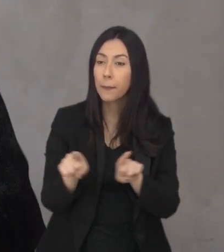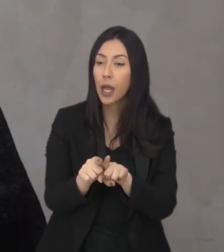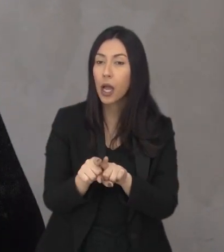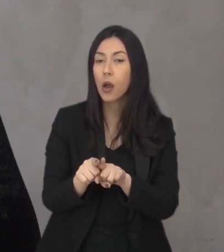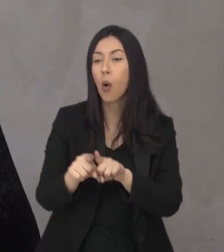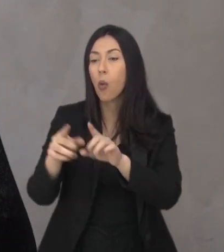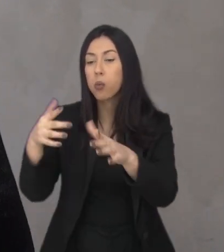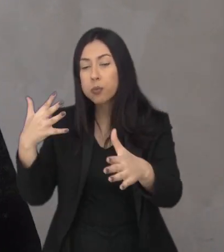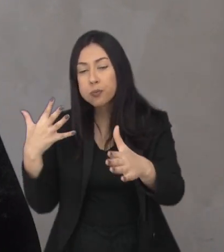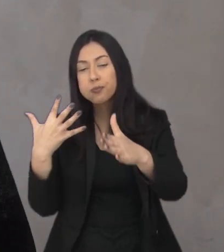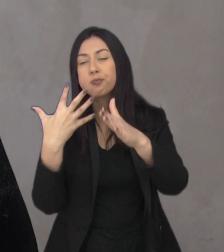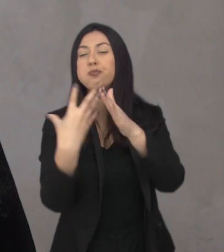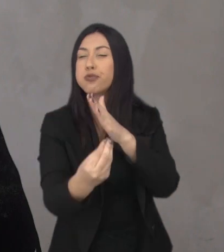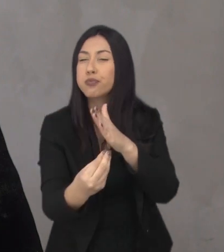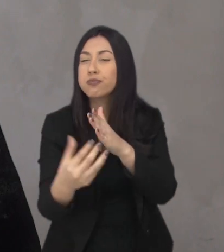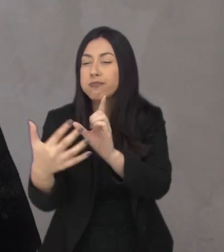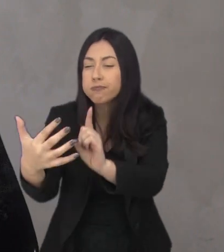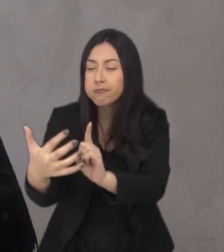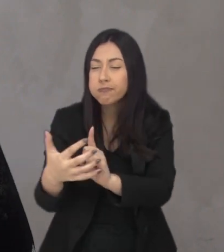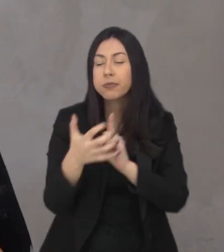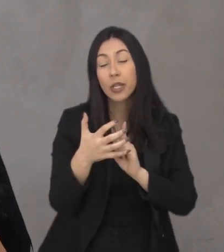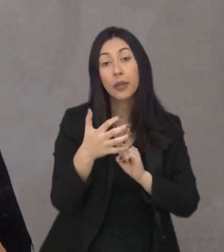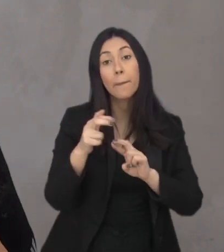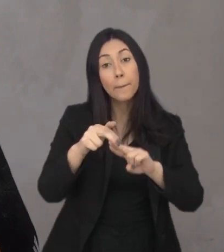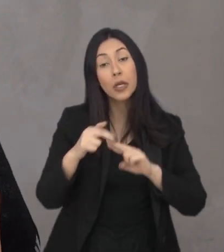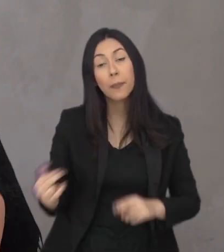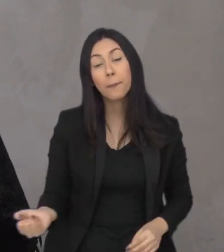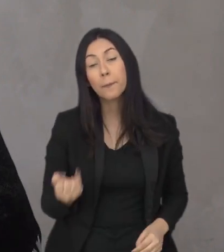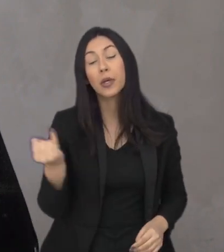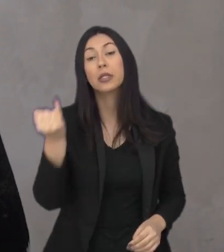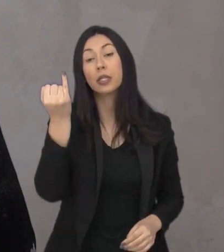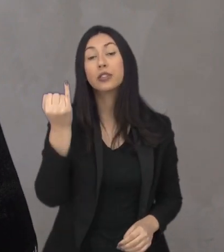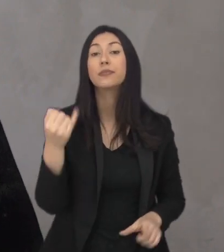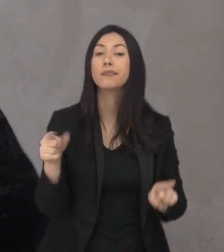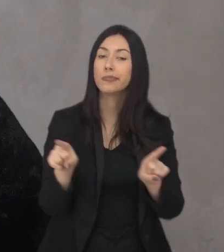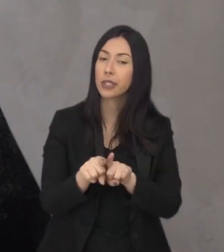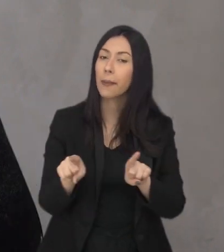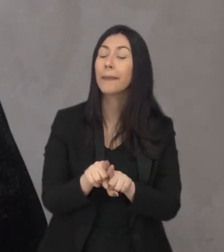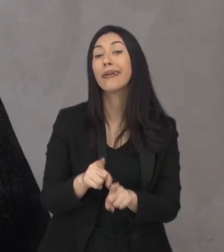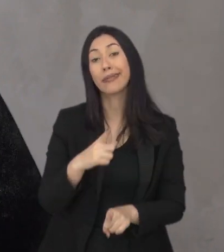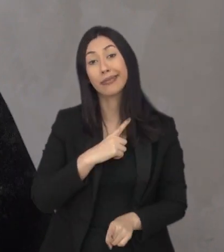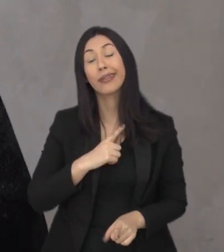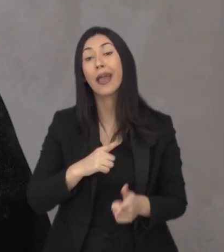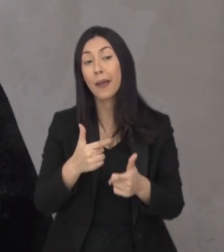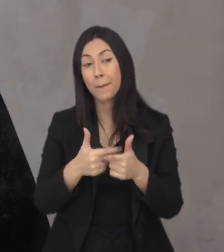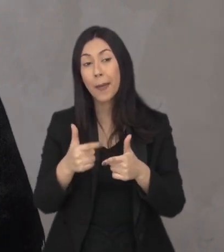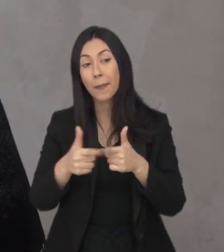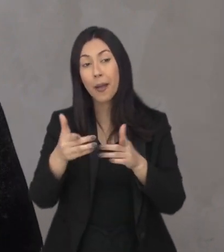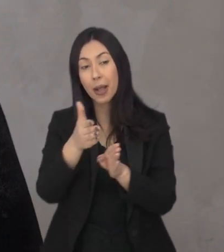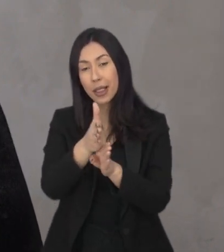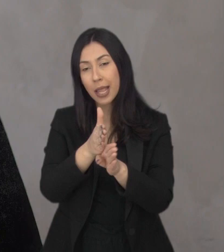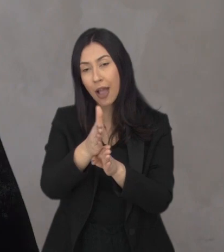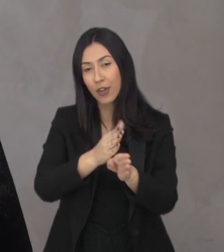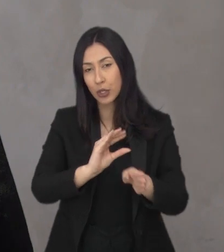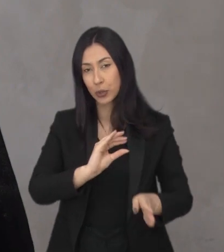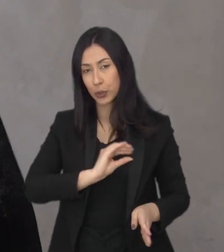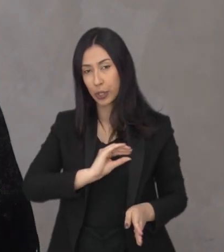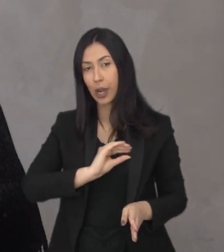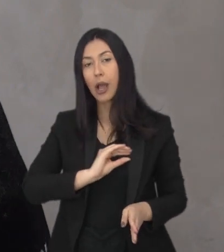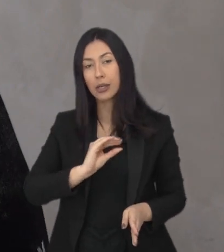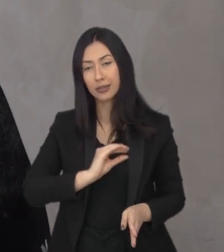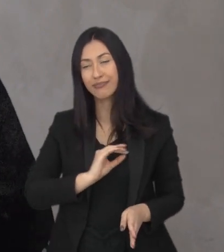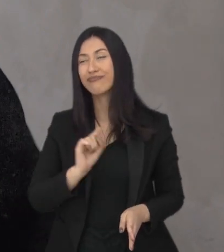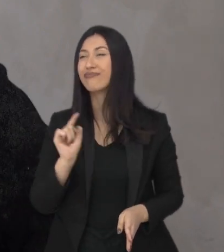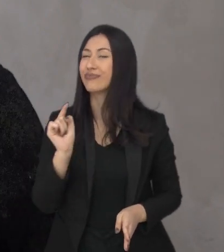repatriados para o Brasil. Então isso é fundamental. Ainda tem a faixa de Gaza que está